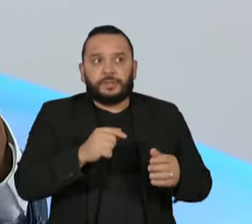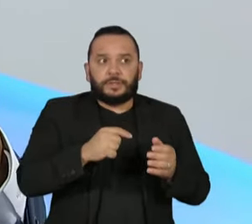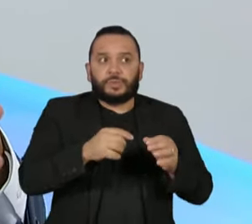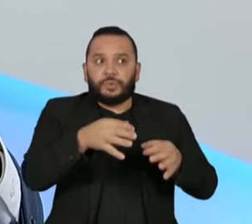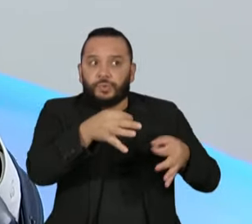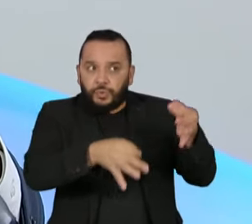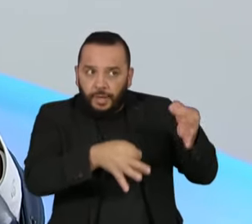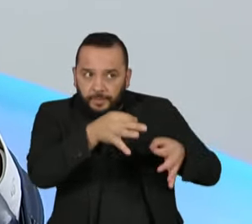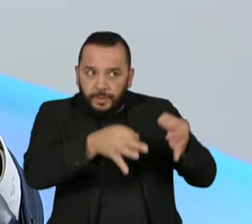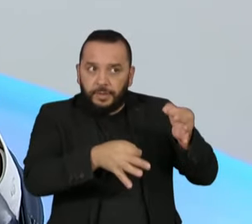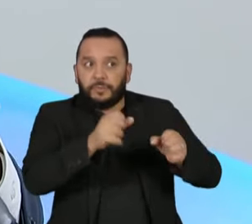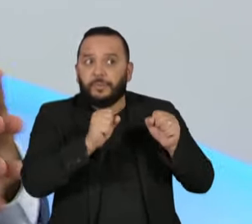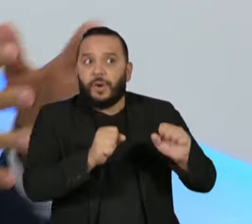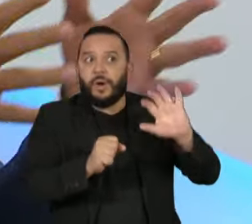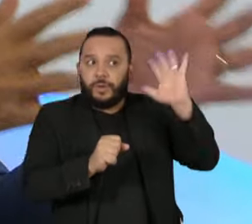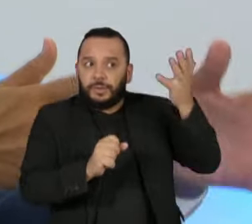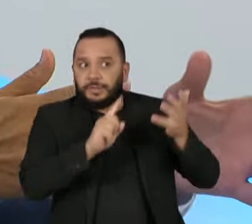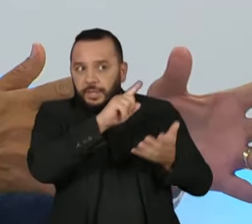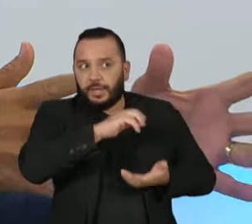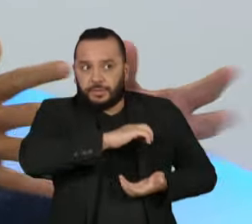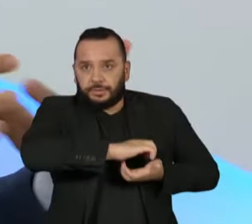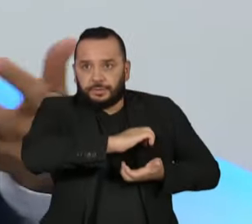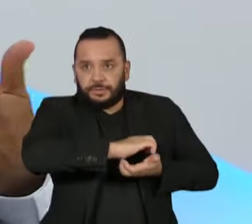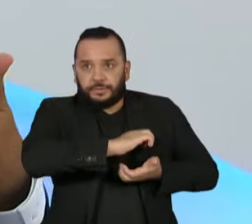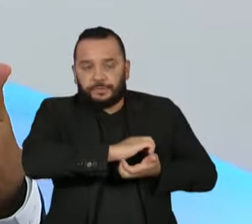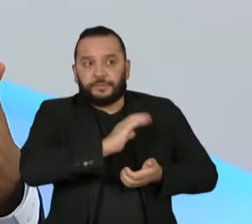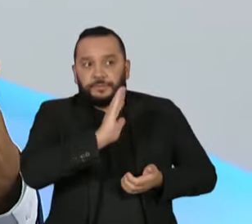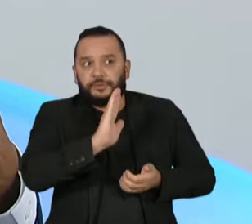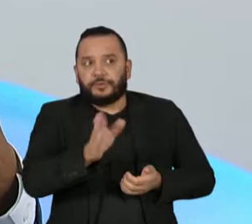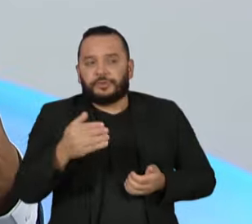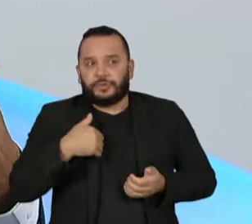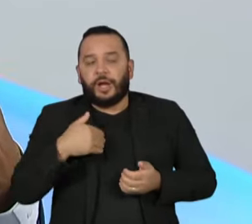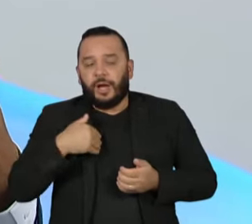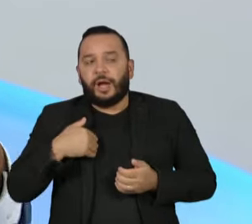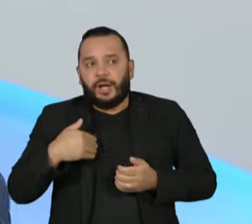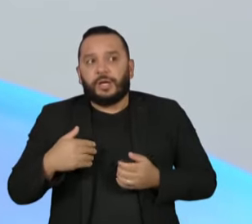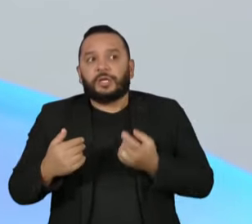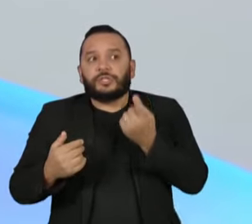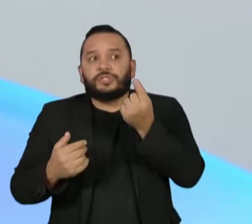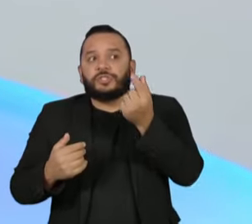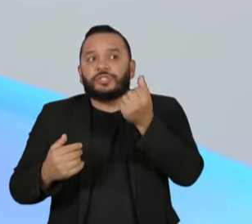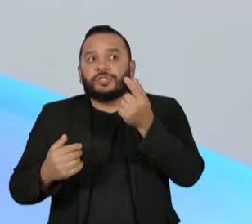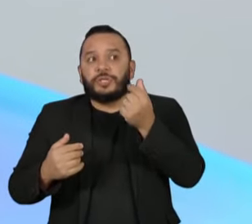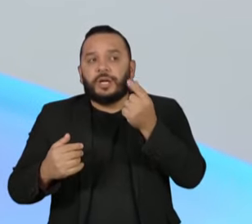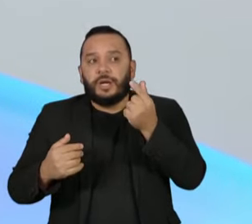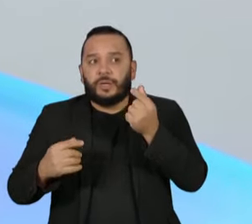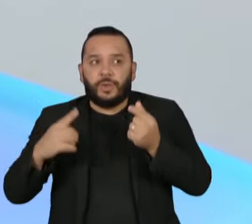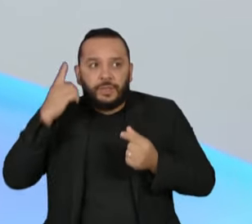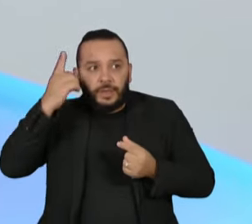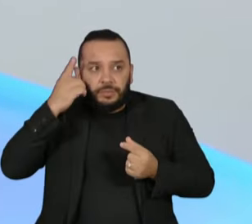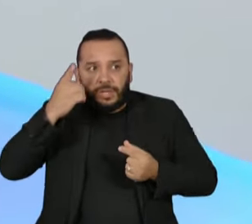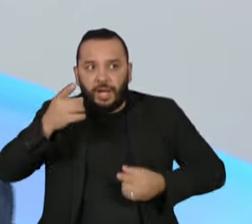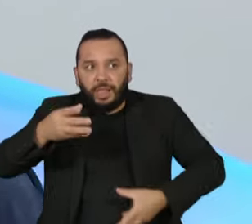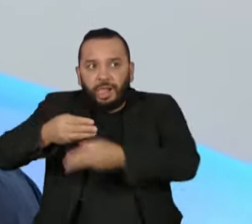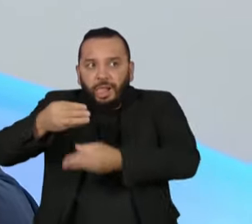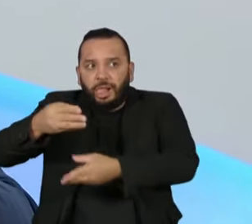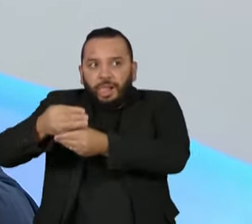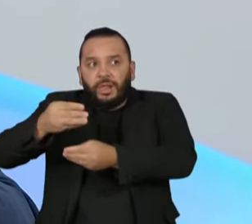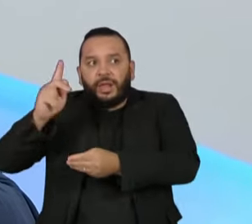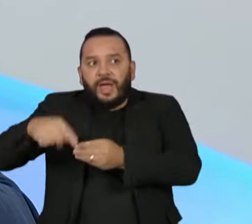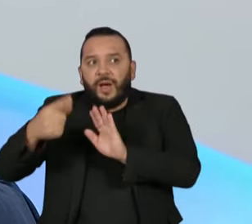momento no Supremo, que questiona a constitucionalidade do orçamento.